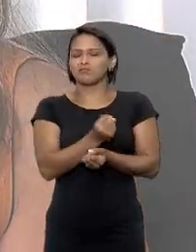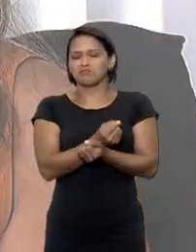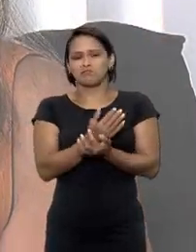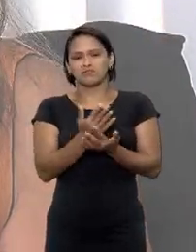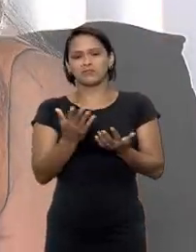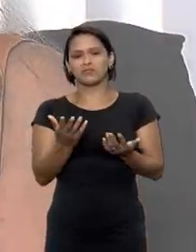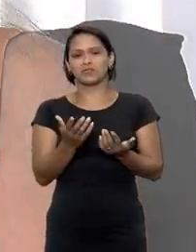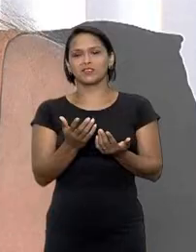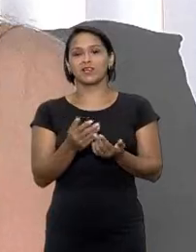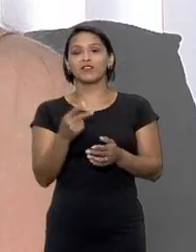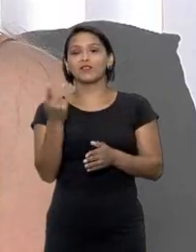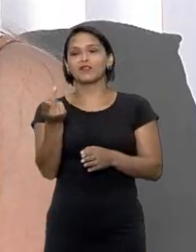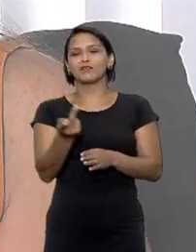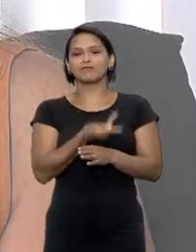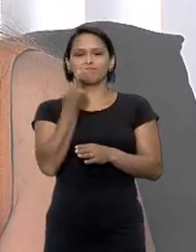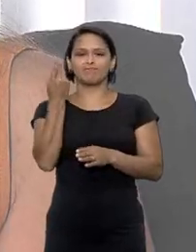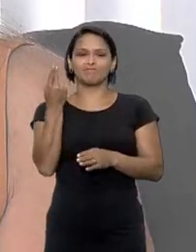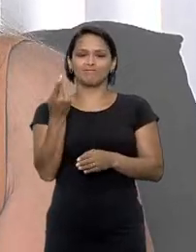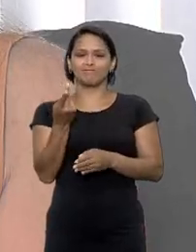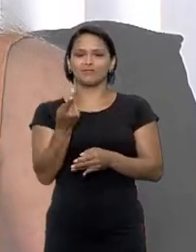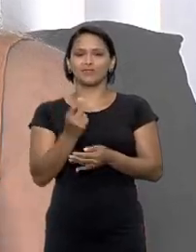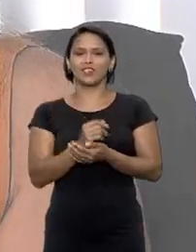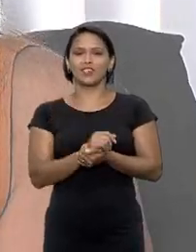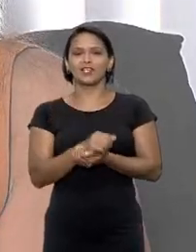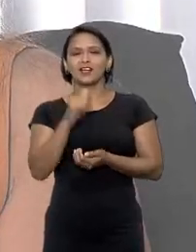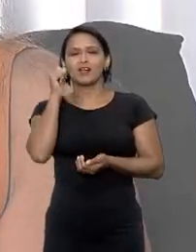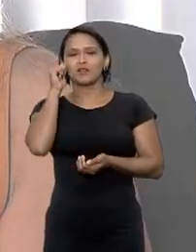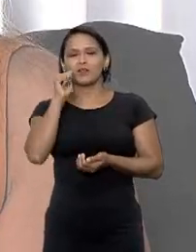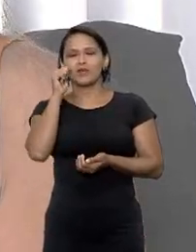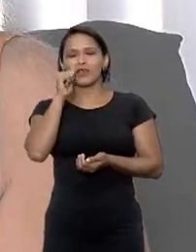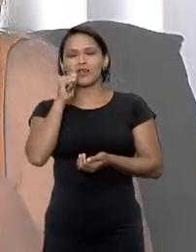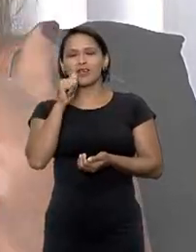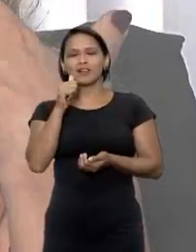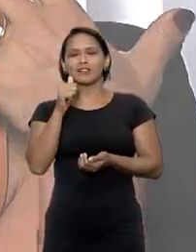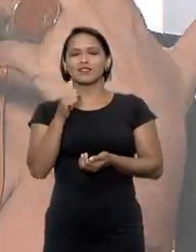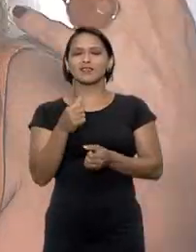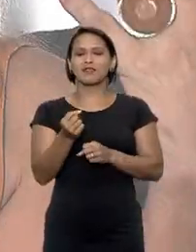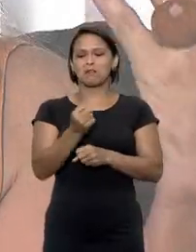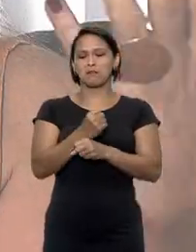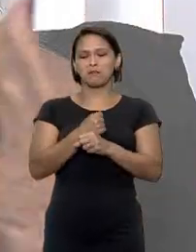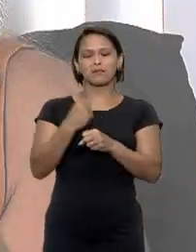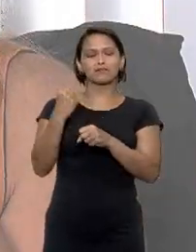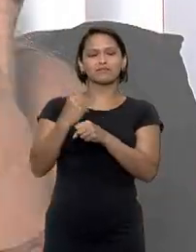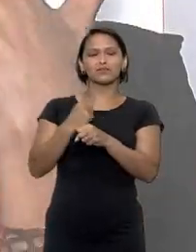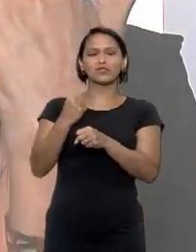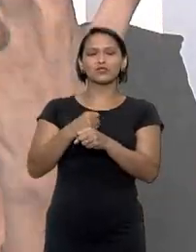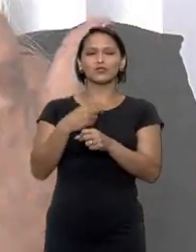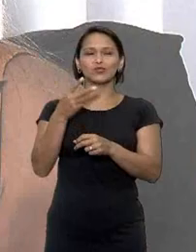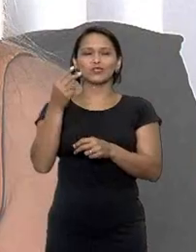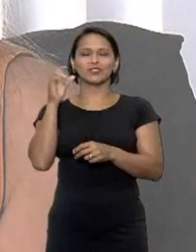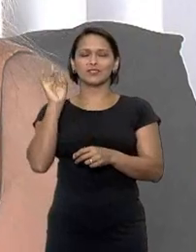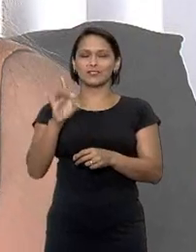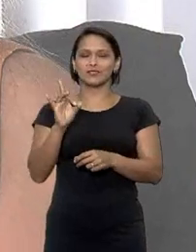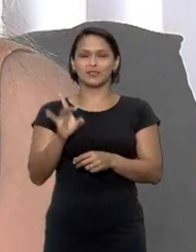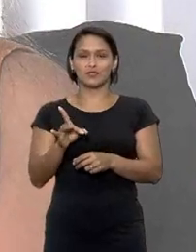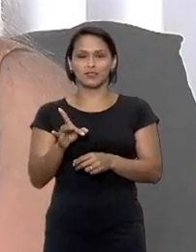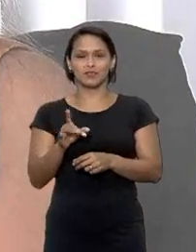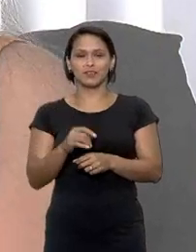amor. E o que que acontece? Geralmente são mulheres que passam muitos anos sem nenhum